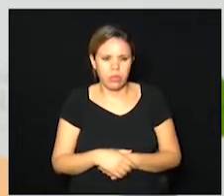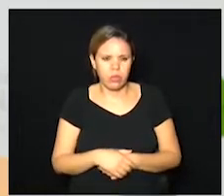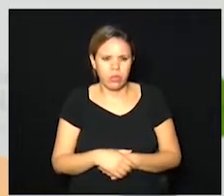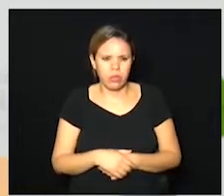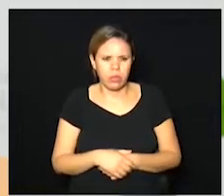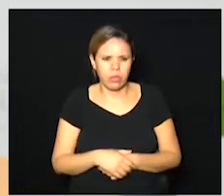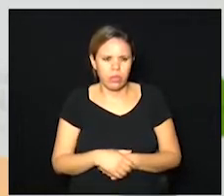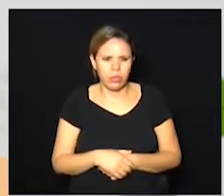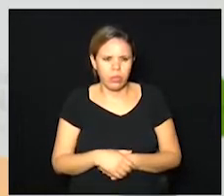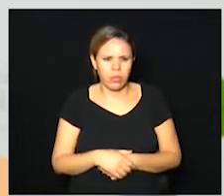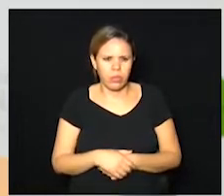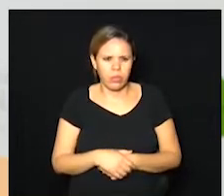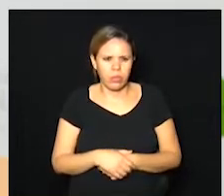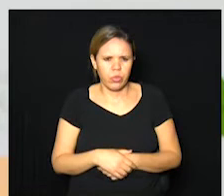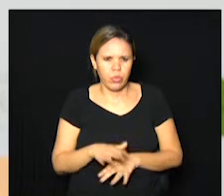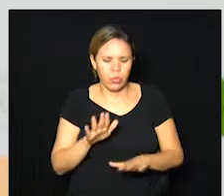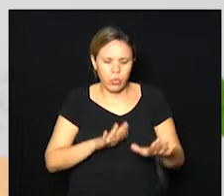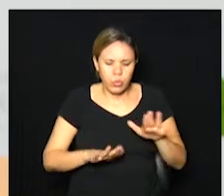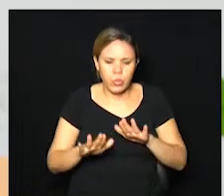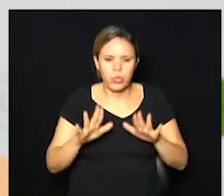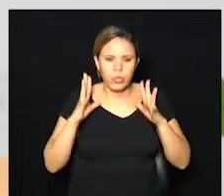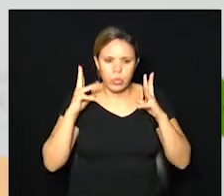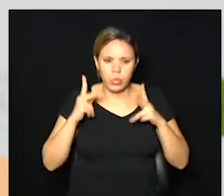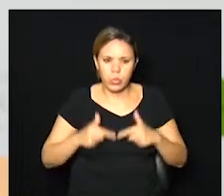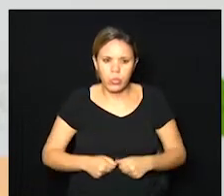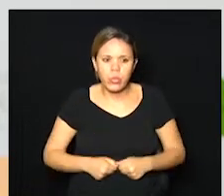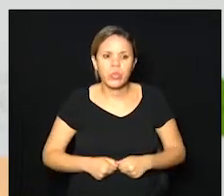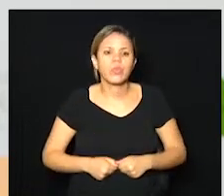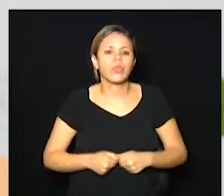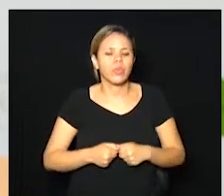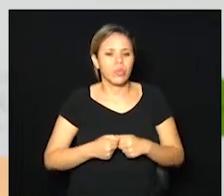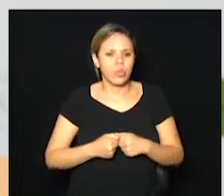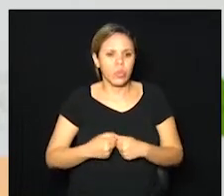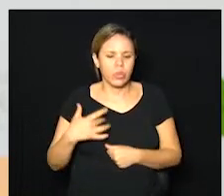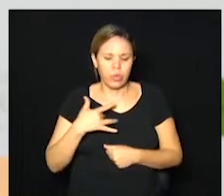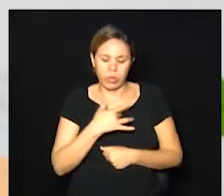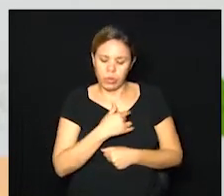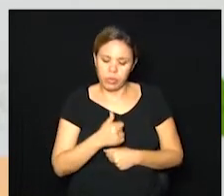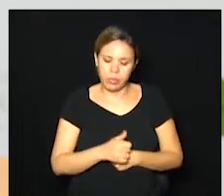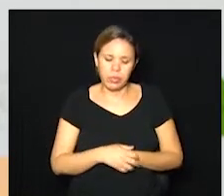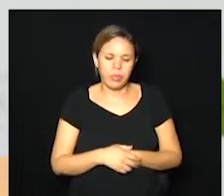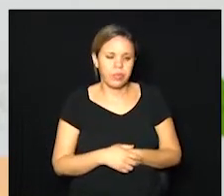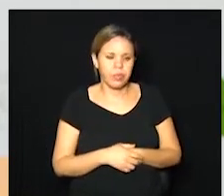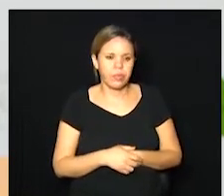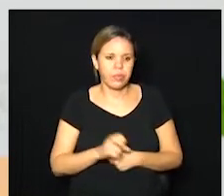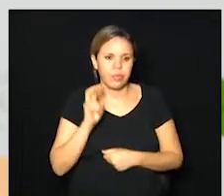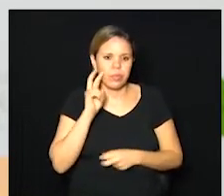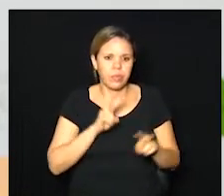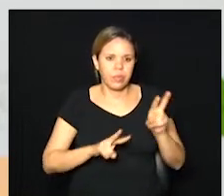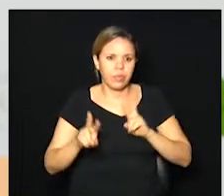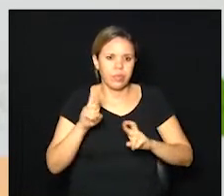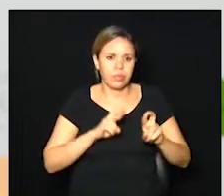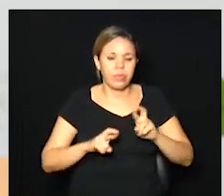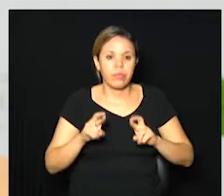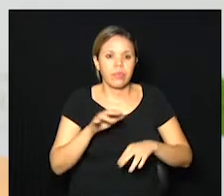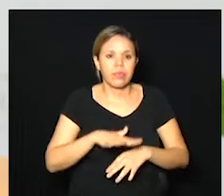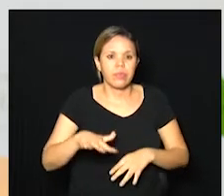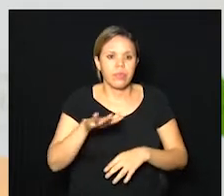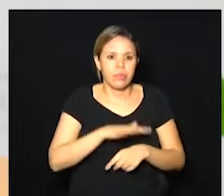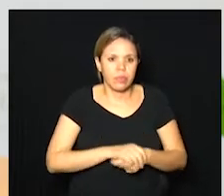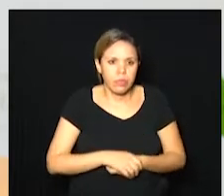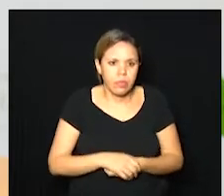com os cuidados sanitários, para ver lá uma área que é a área da